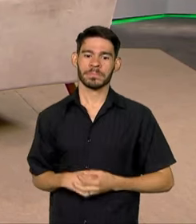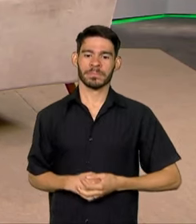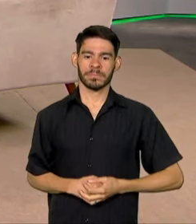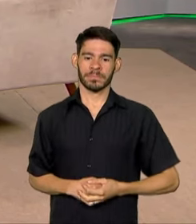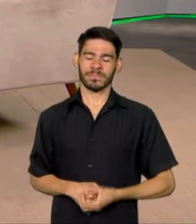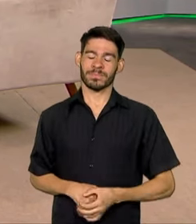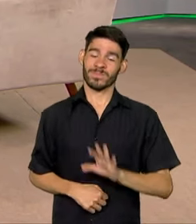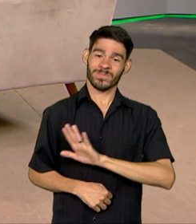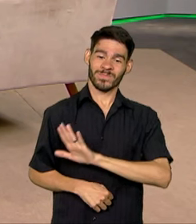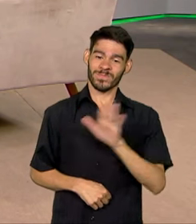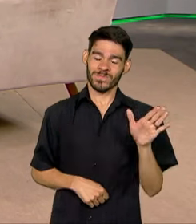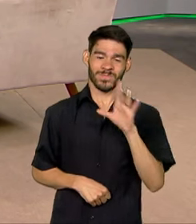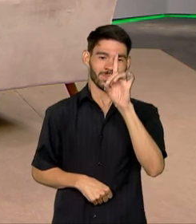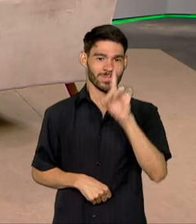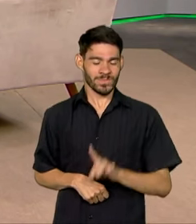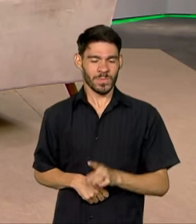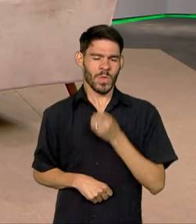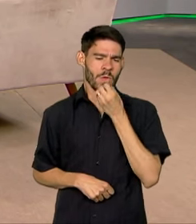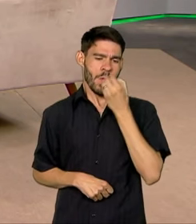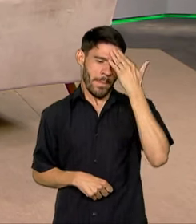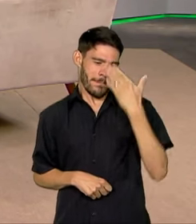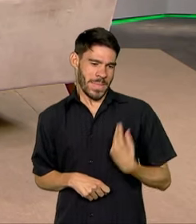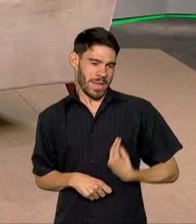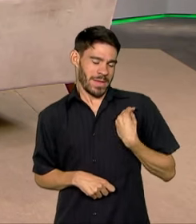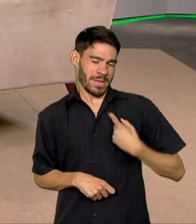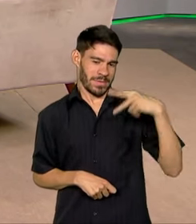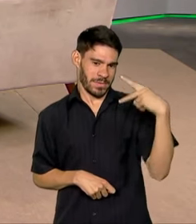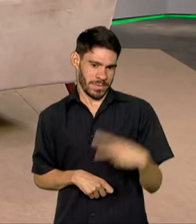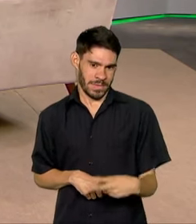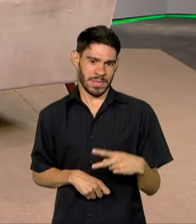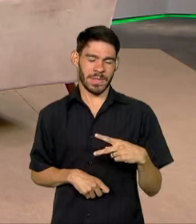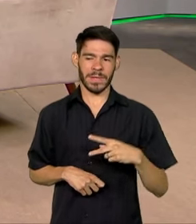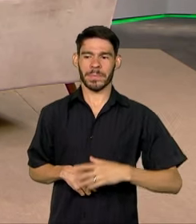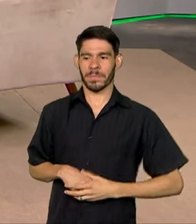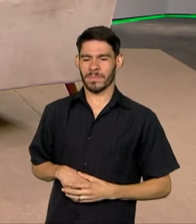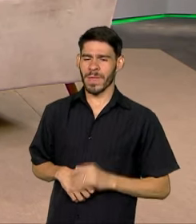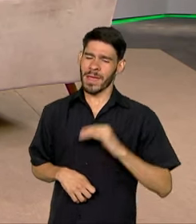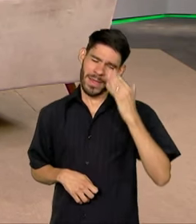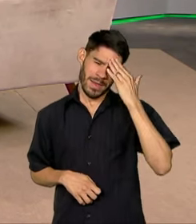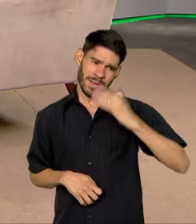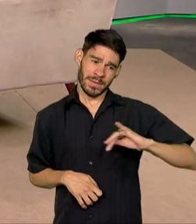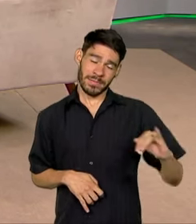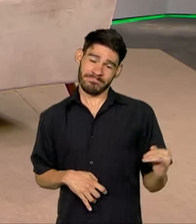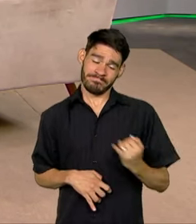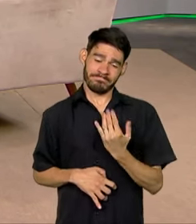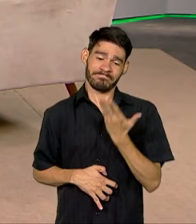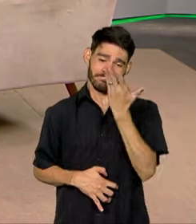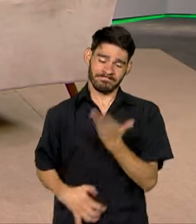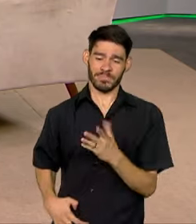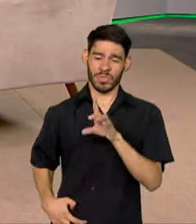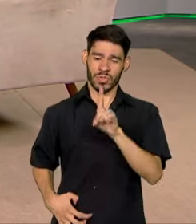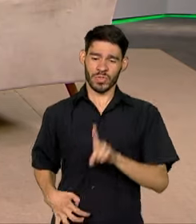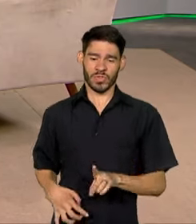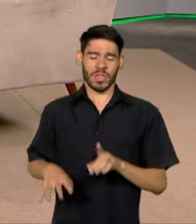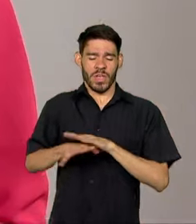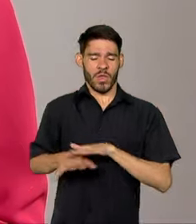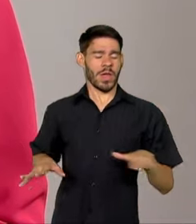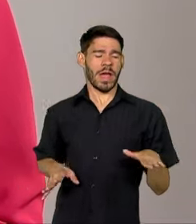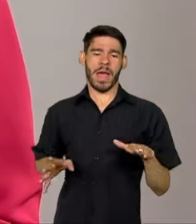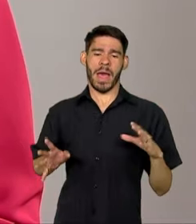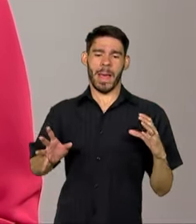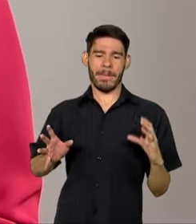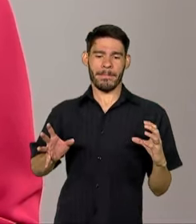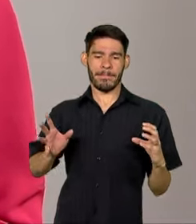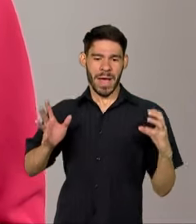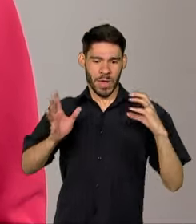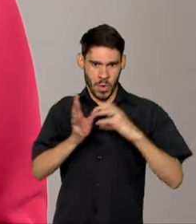Bom diretor, obrigado pela presença aqui no Brasil em Dia. Eu agradeço a oportunidade. Diretor, para acabar com a AIDS como problema